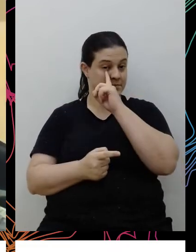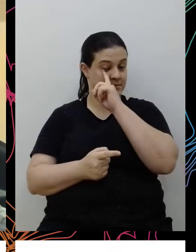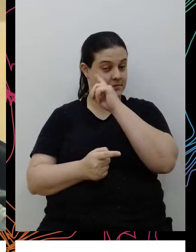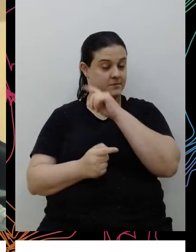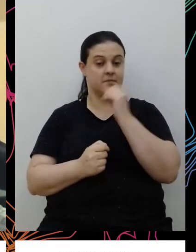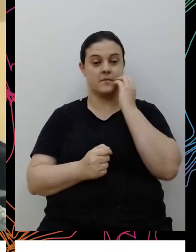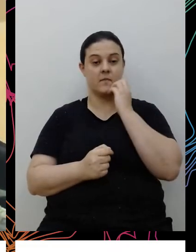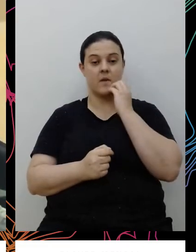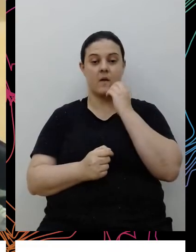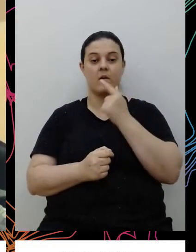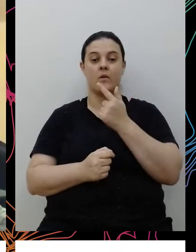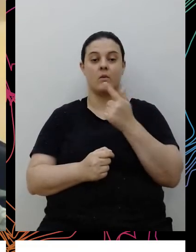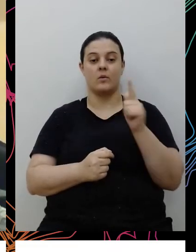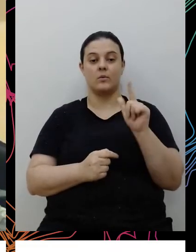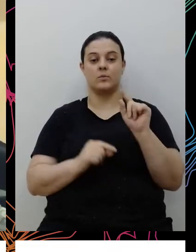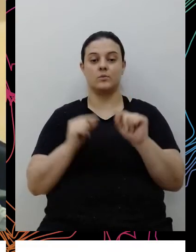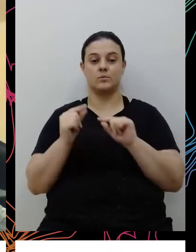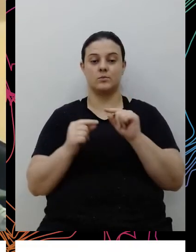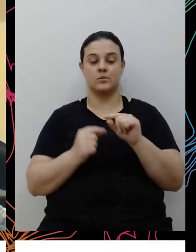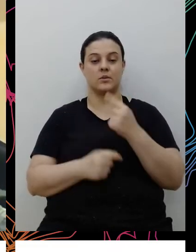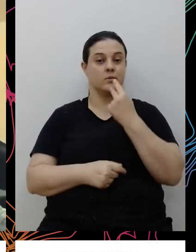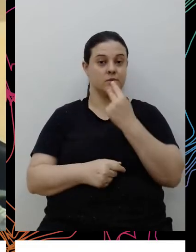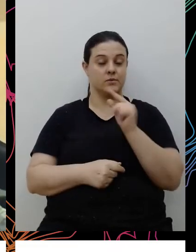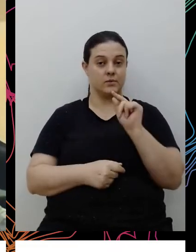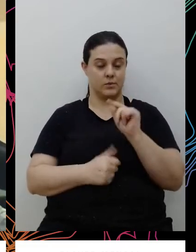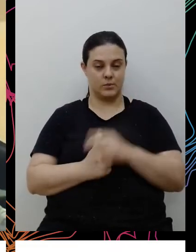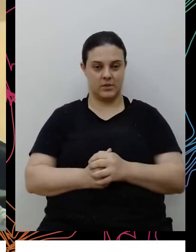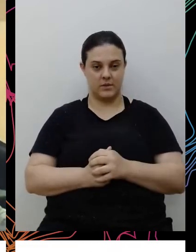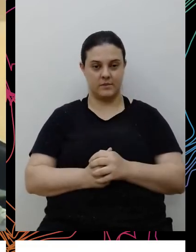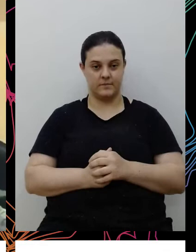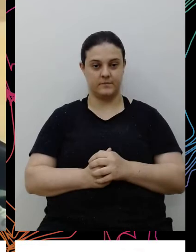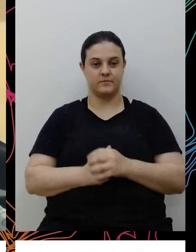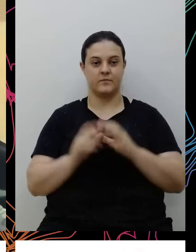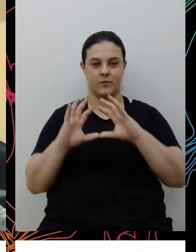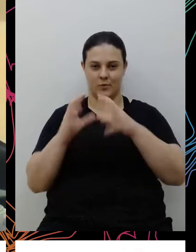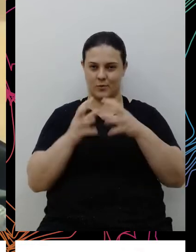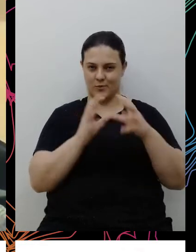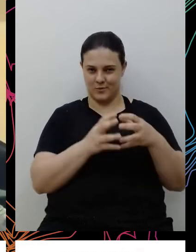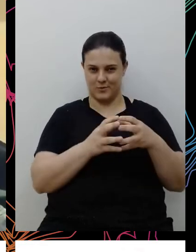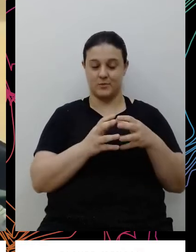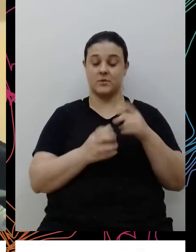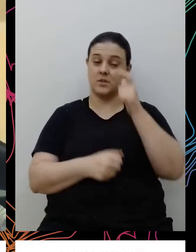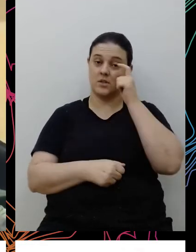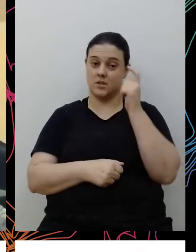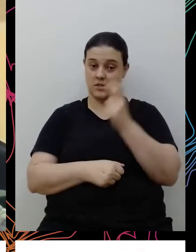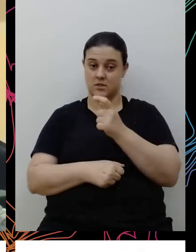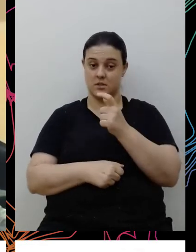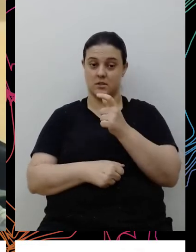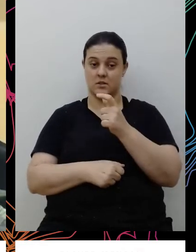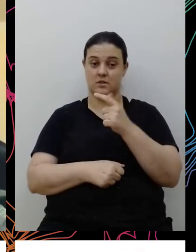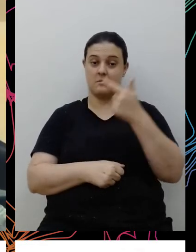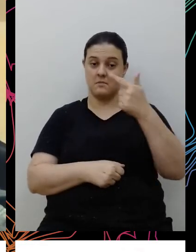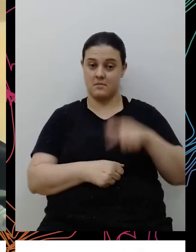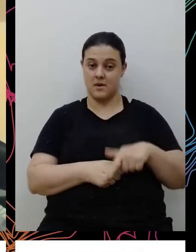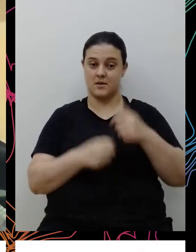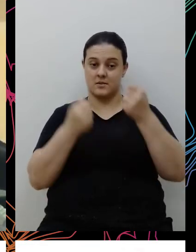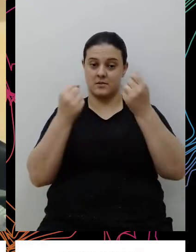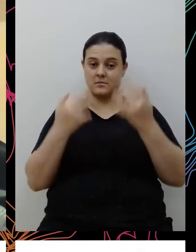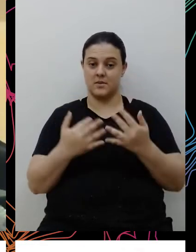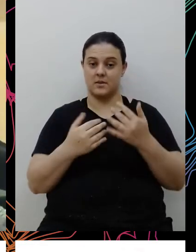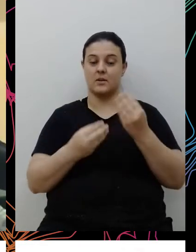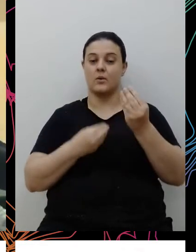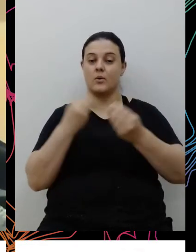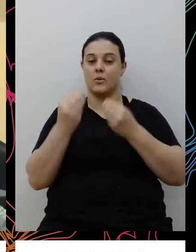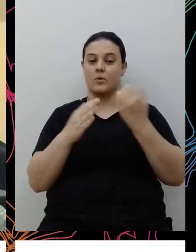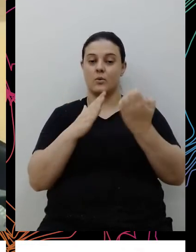com relação à sua fala também da coalizão, acho super interessante talvez contar um pouquinho mais, né, como que as